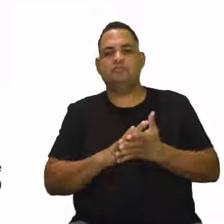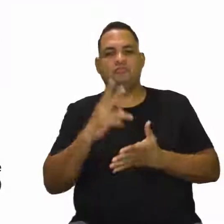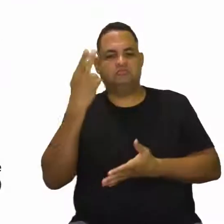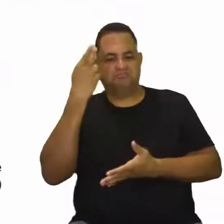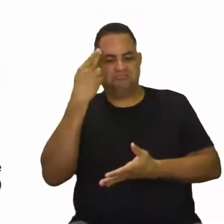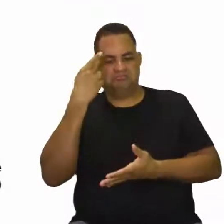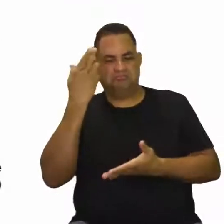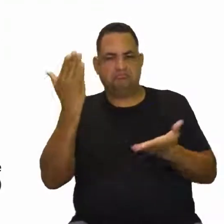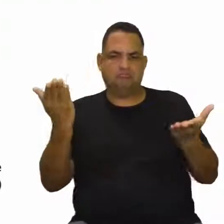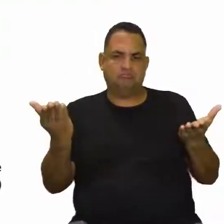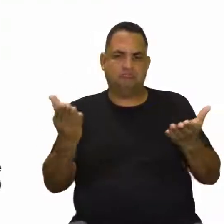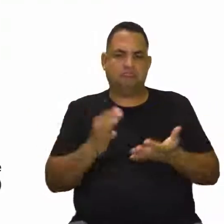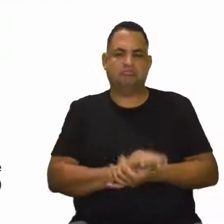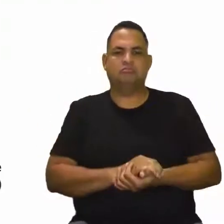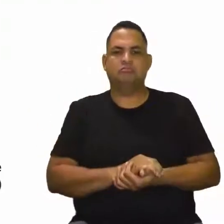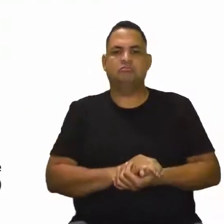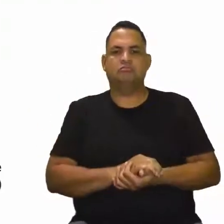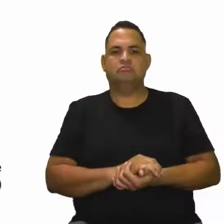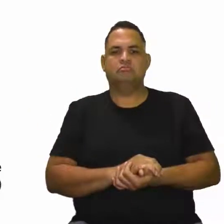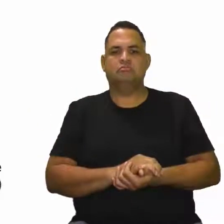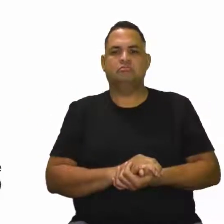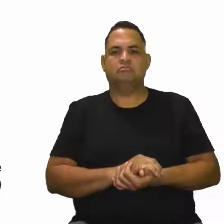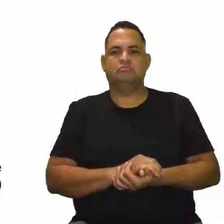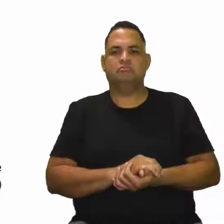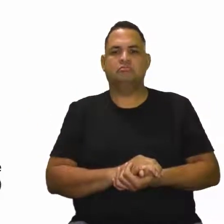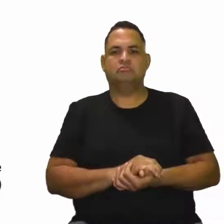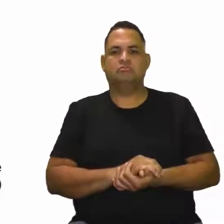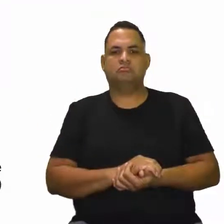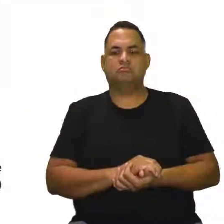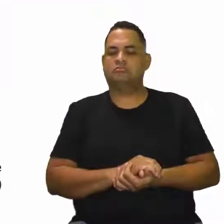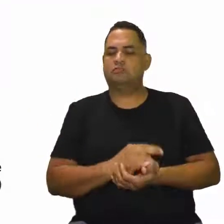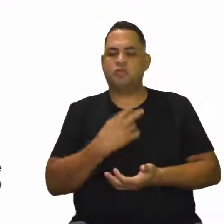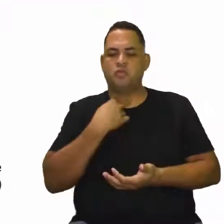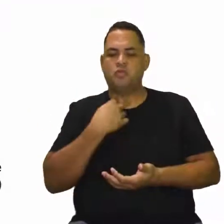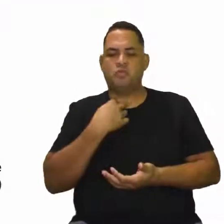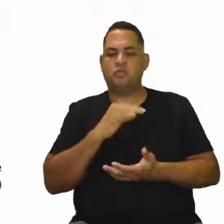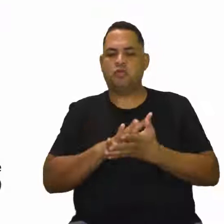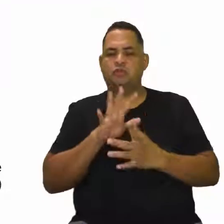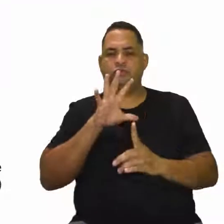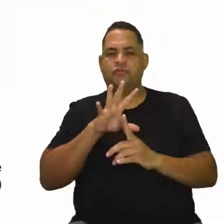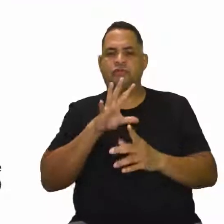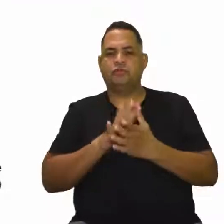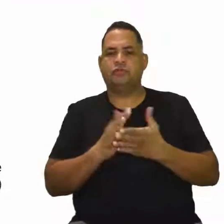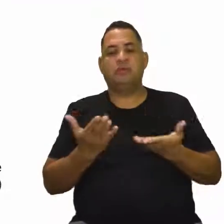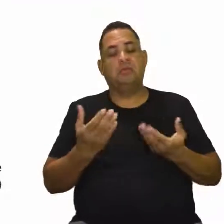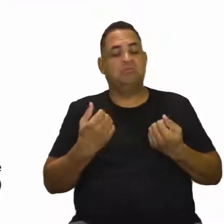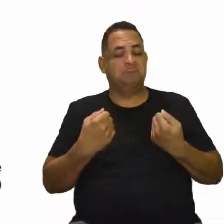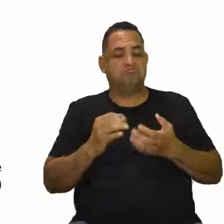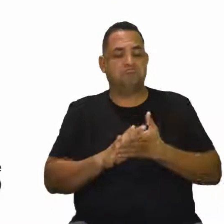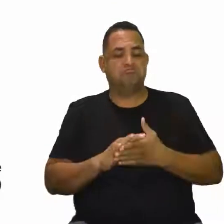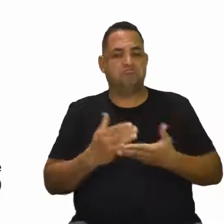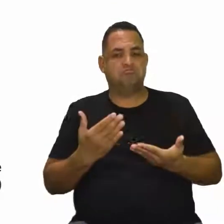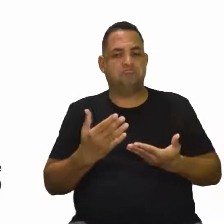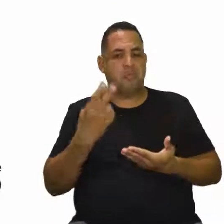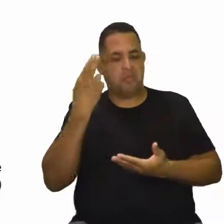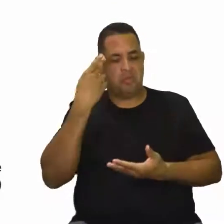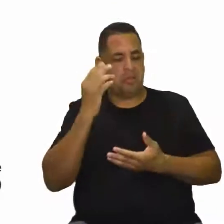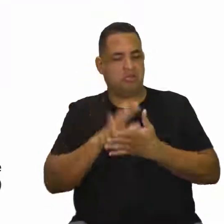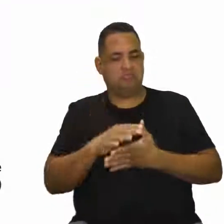natural. Se ele é natural, eu não posso intervir, eu vou envelhecer. Hoje ou amanhã, mas eu vou envelhecer.